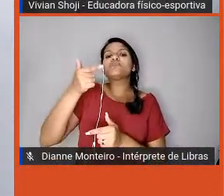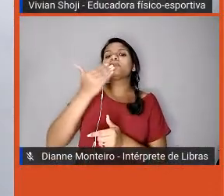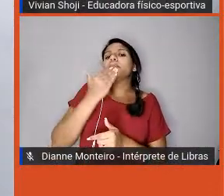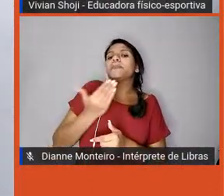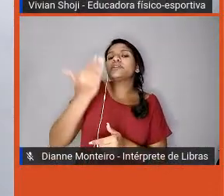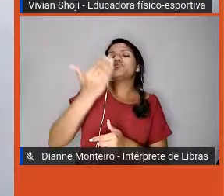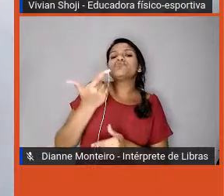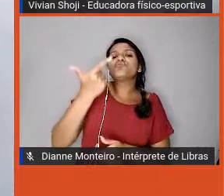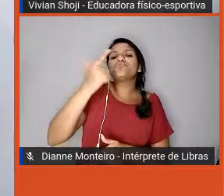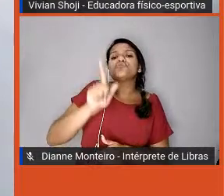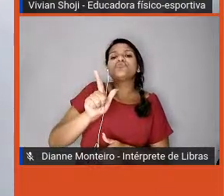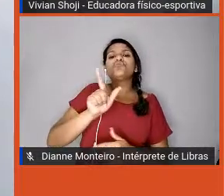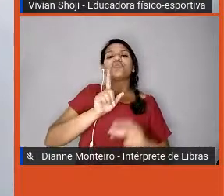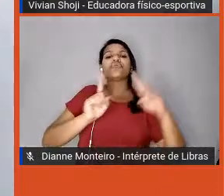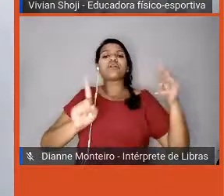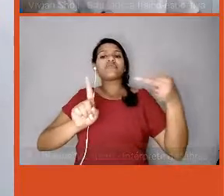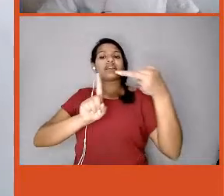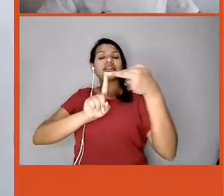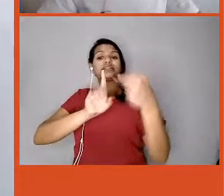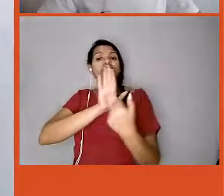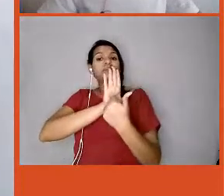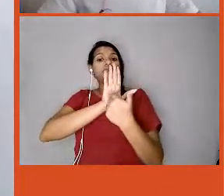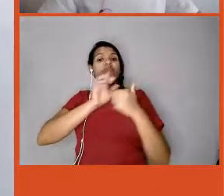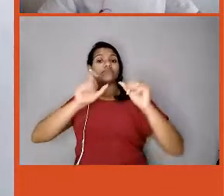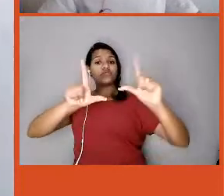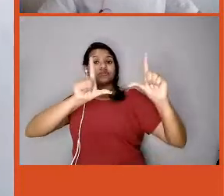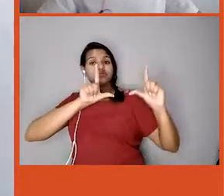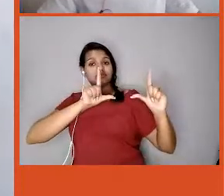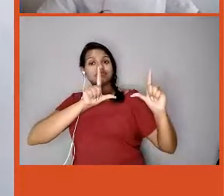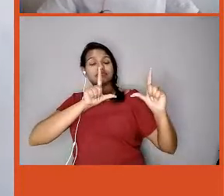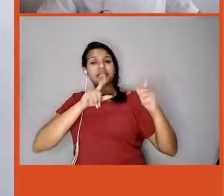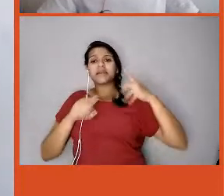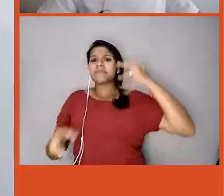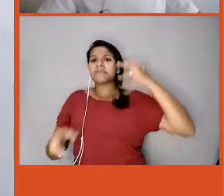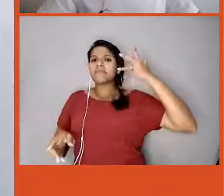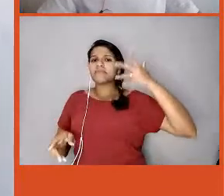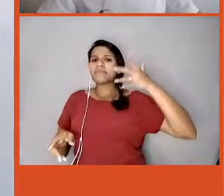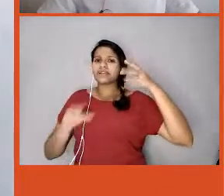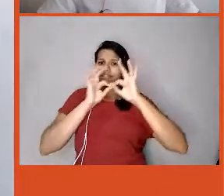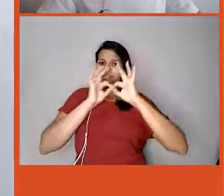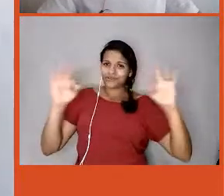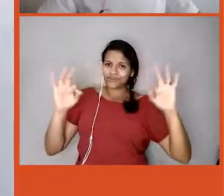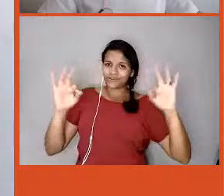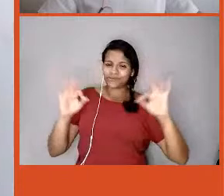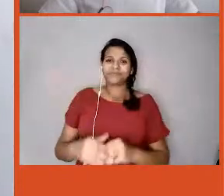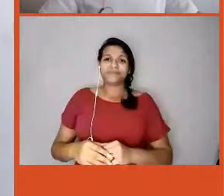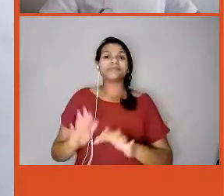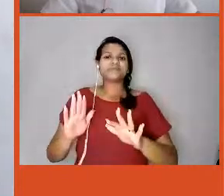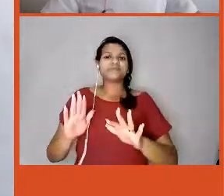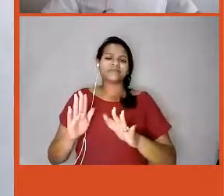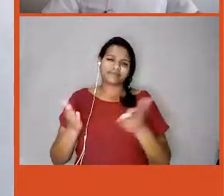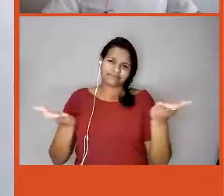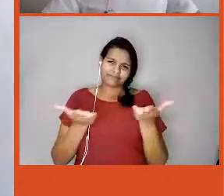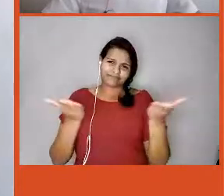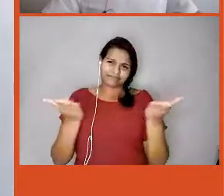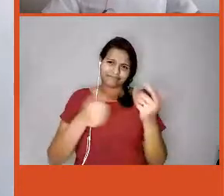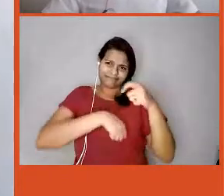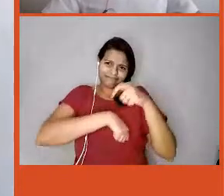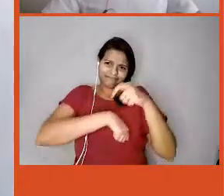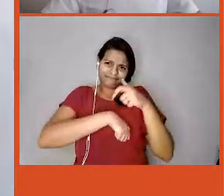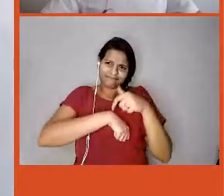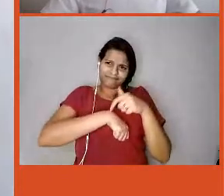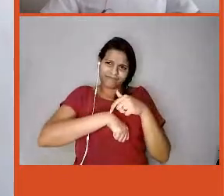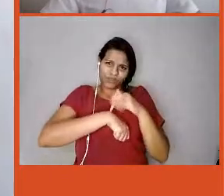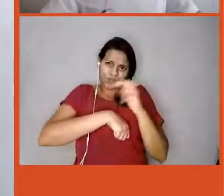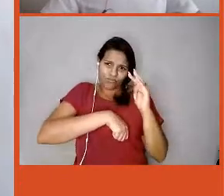também elogiou uma excelente palestra. Agora, como o tempo está um pouco reduzido, nós temos